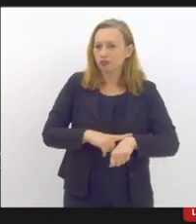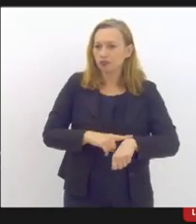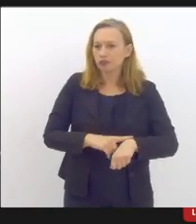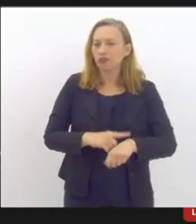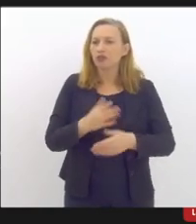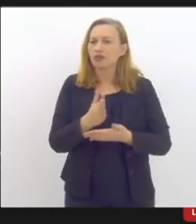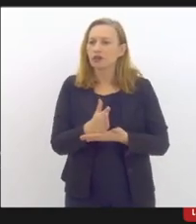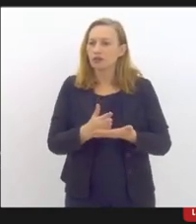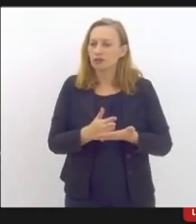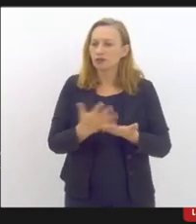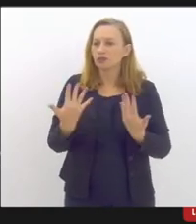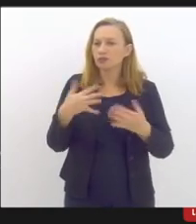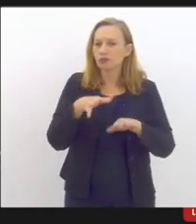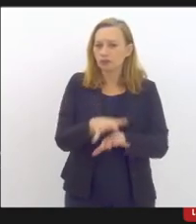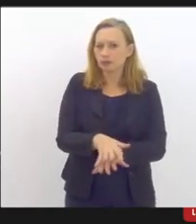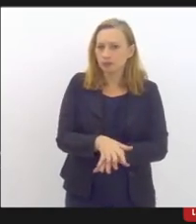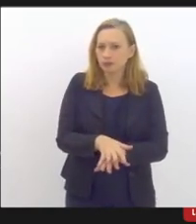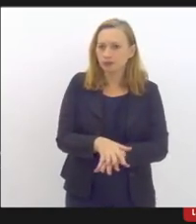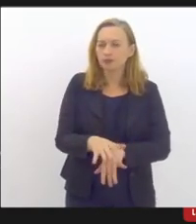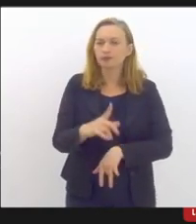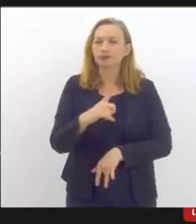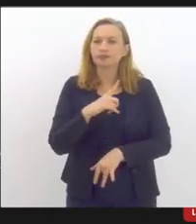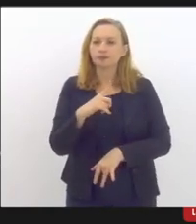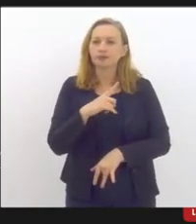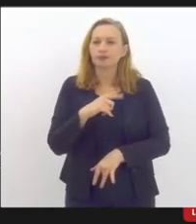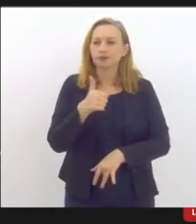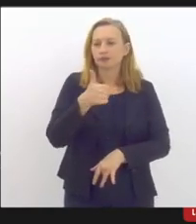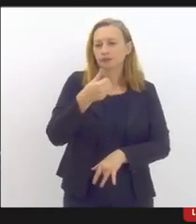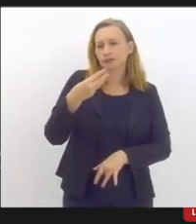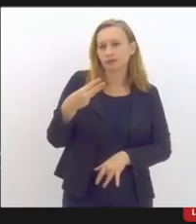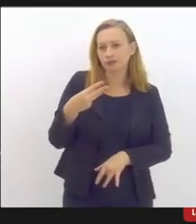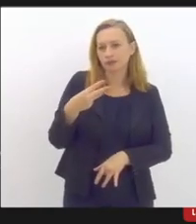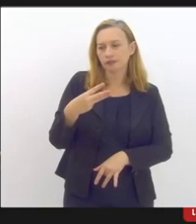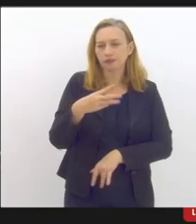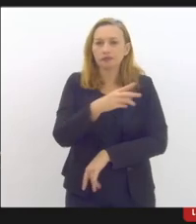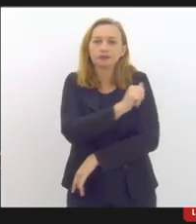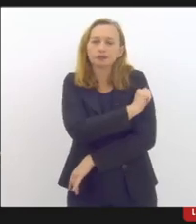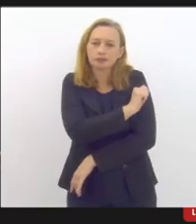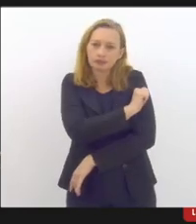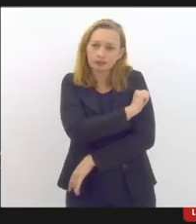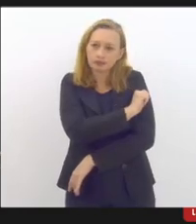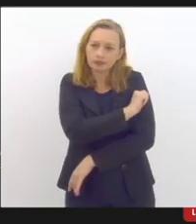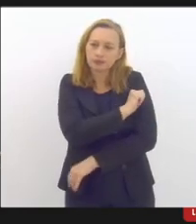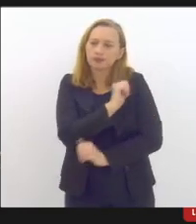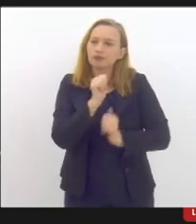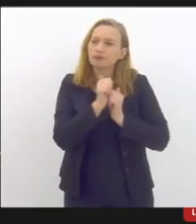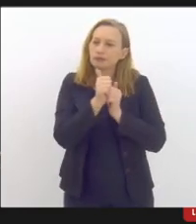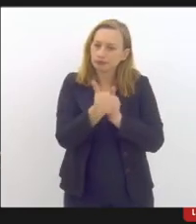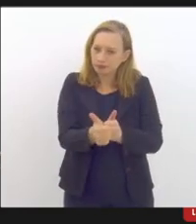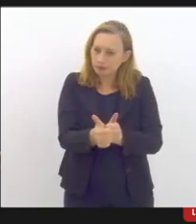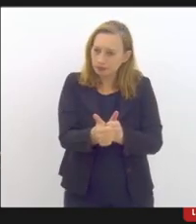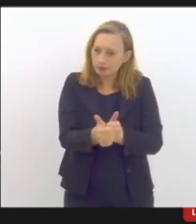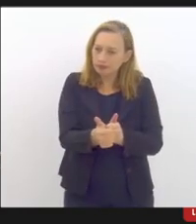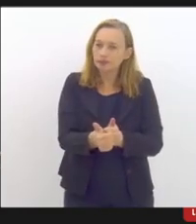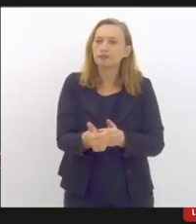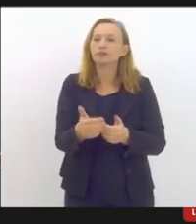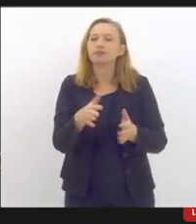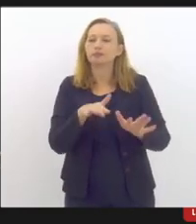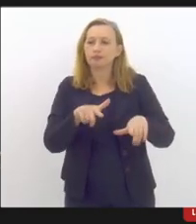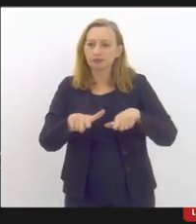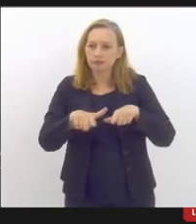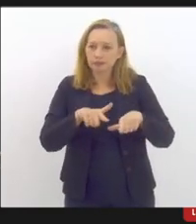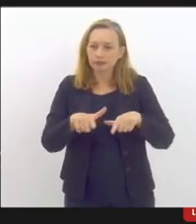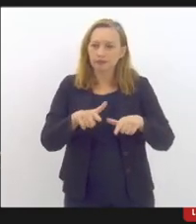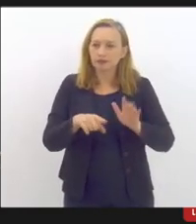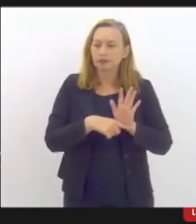Divisão de Inclusão nós temos 13 alunos né em acompanhamento pelo Serviço Social exclusivamente